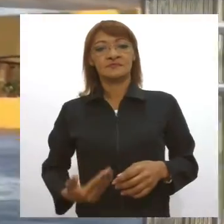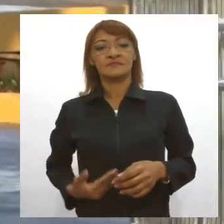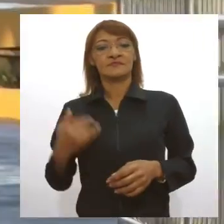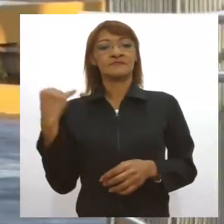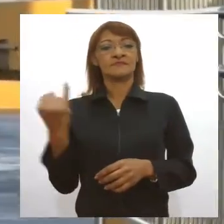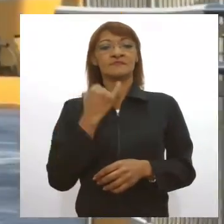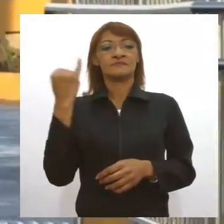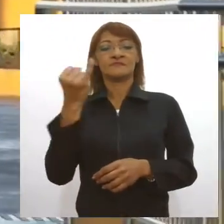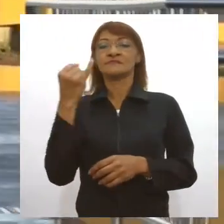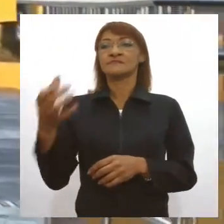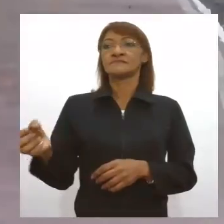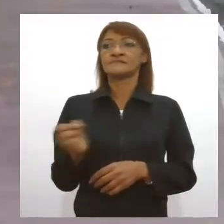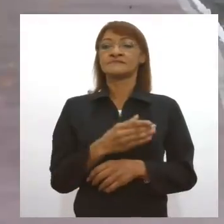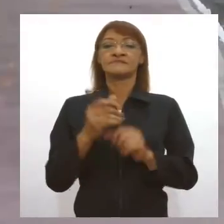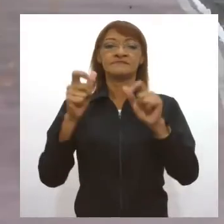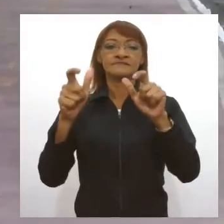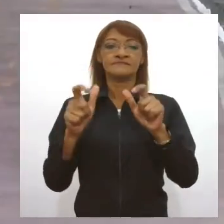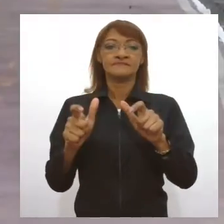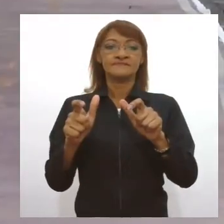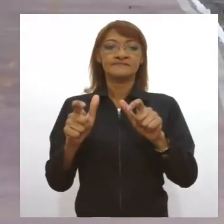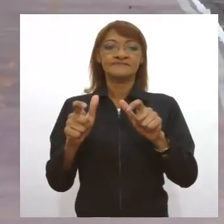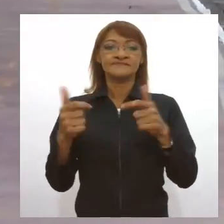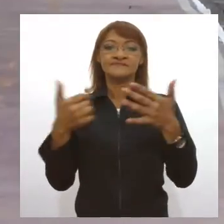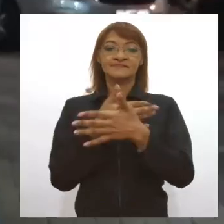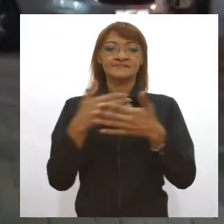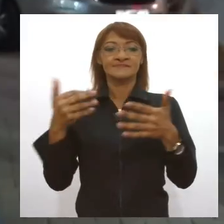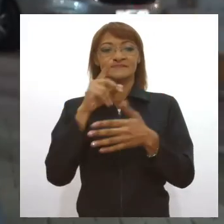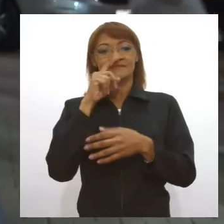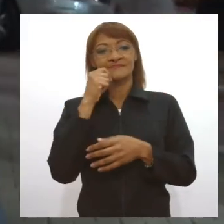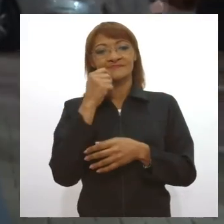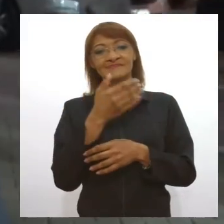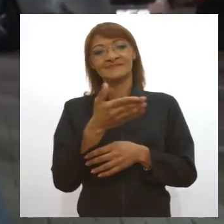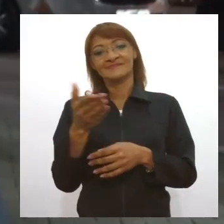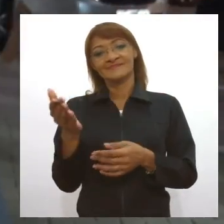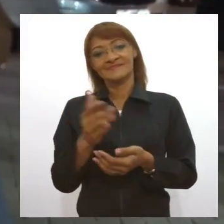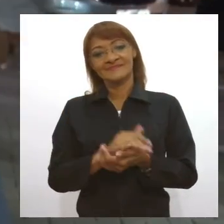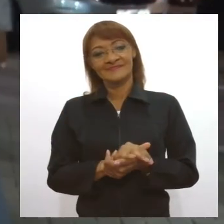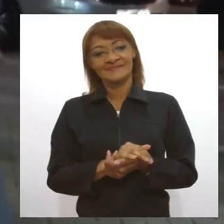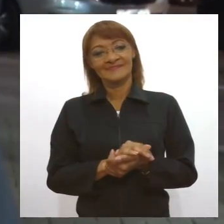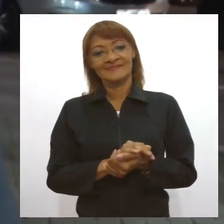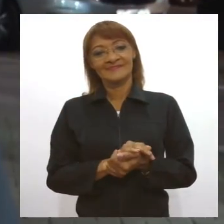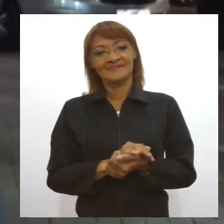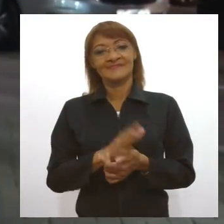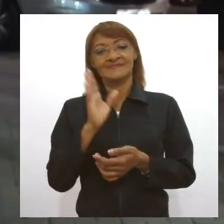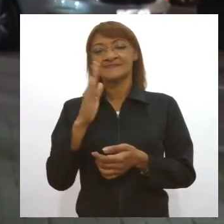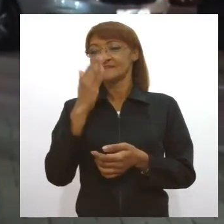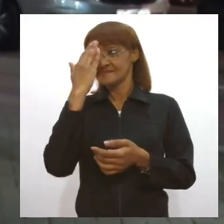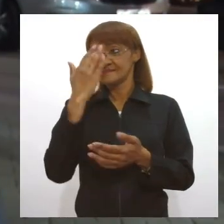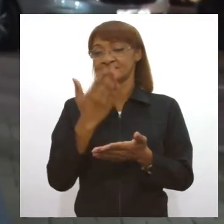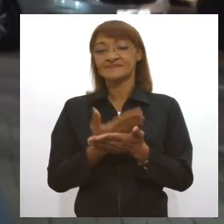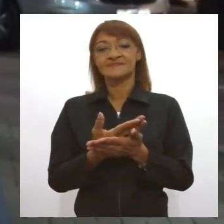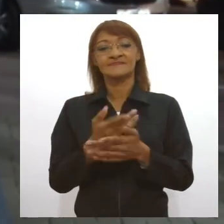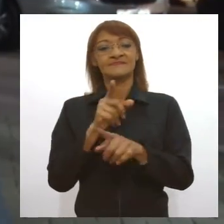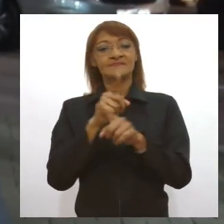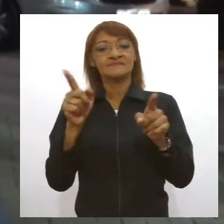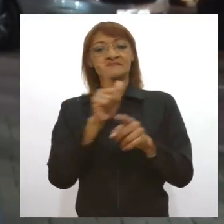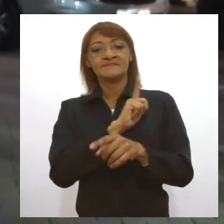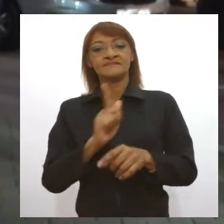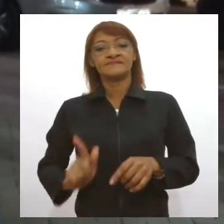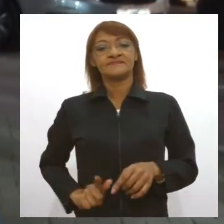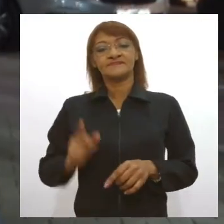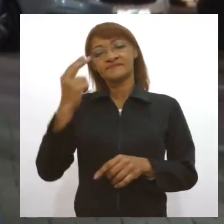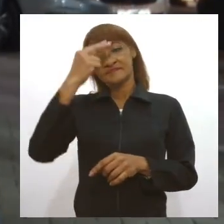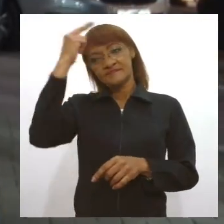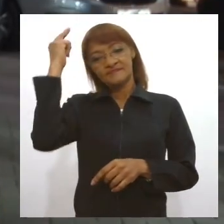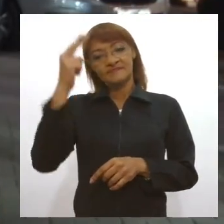deste novo cartão postal da cidade de Aracaju. É uma grande obra. Tenha certeza que o governador Belivaldo Chagas está